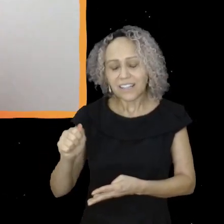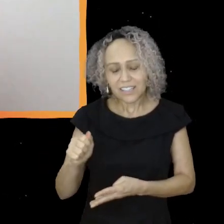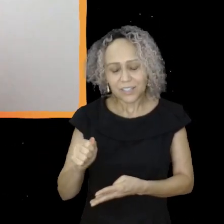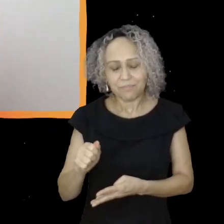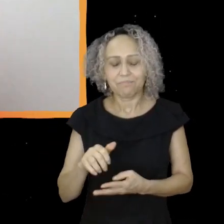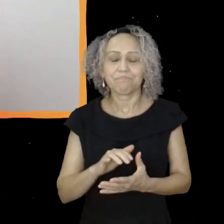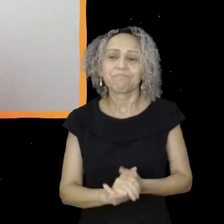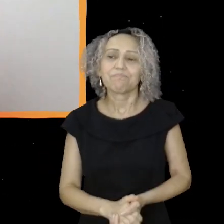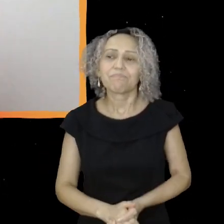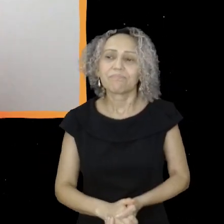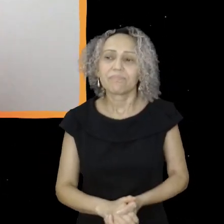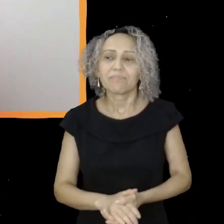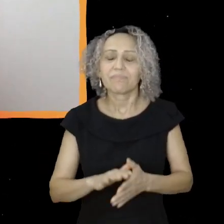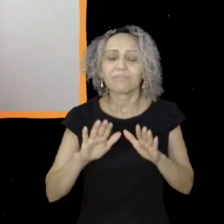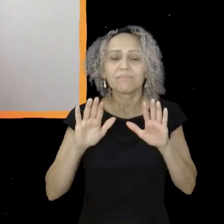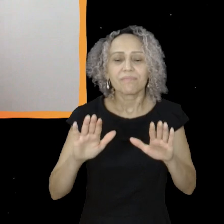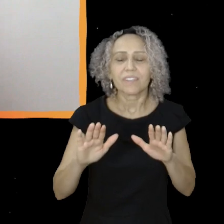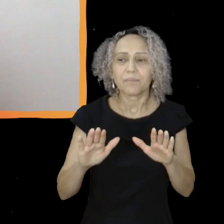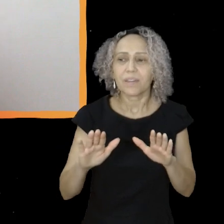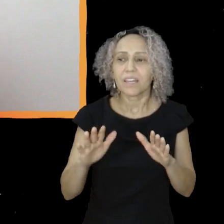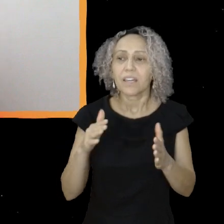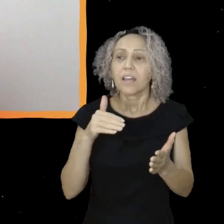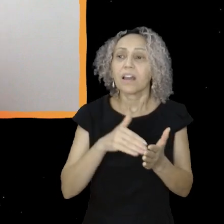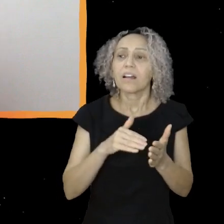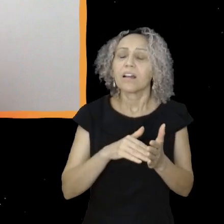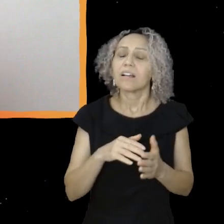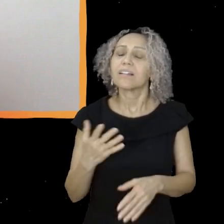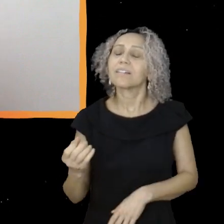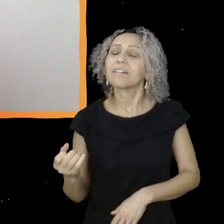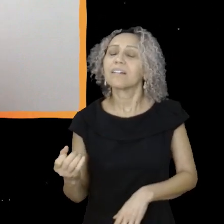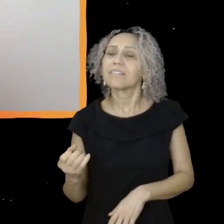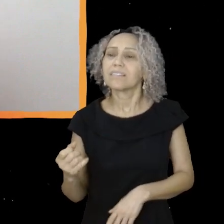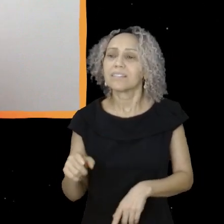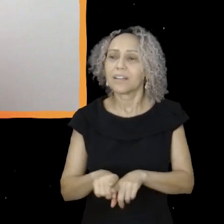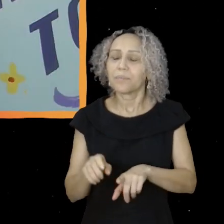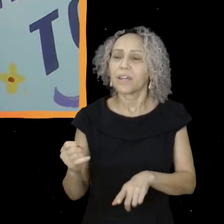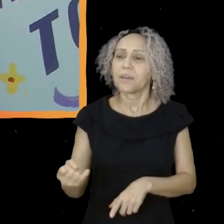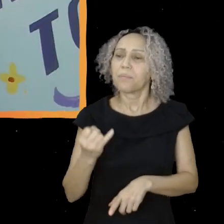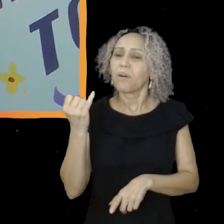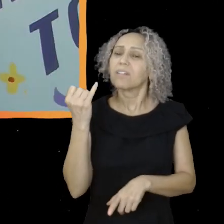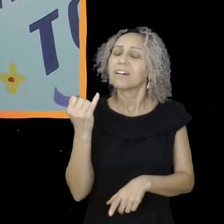por último, mas não menos importante, o que você falaria pra criança petista que você foi?